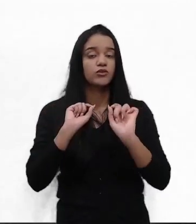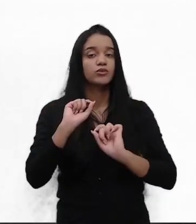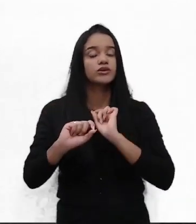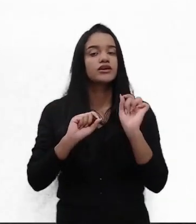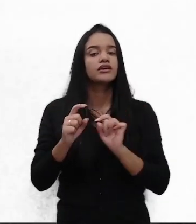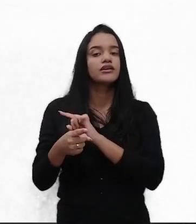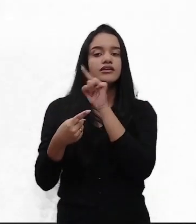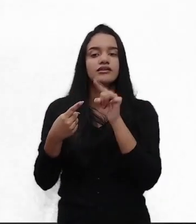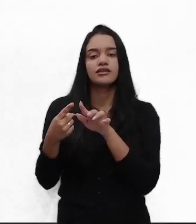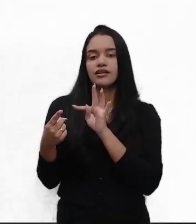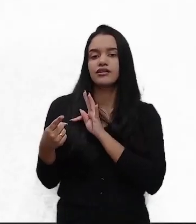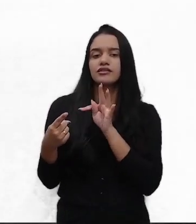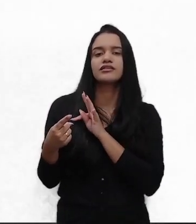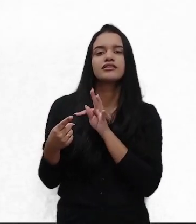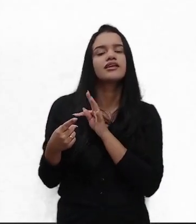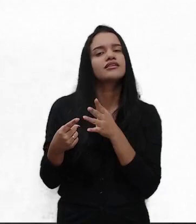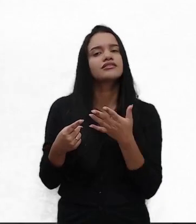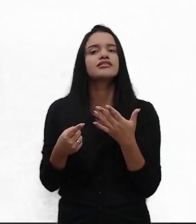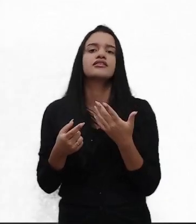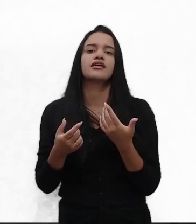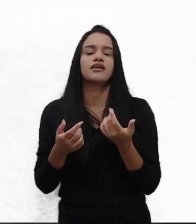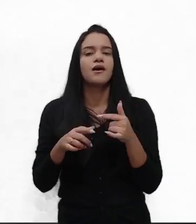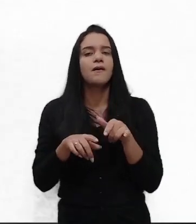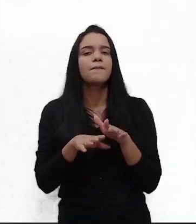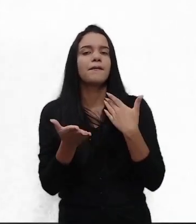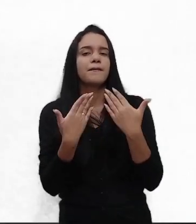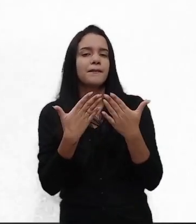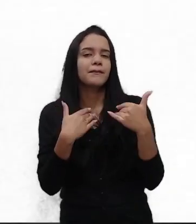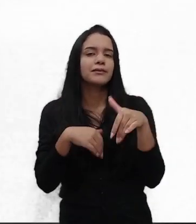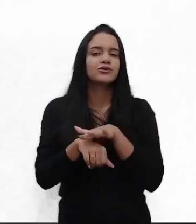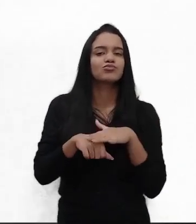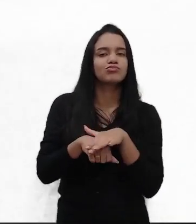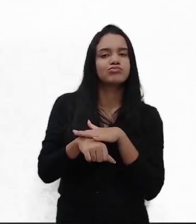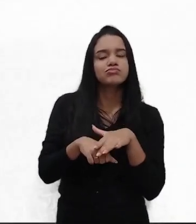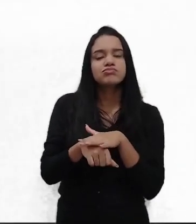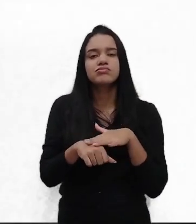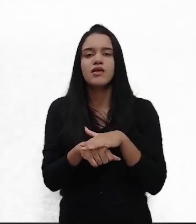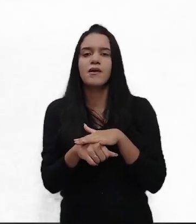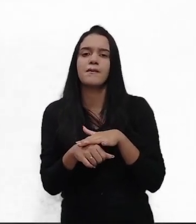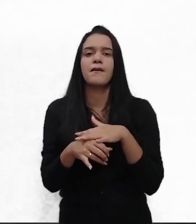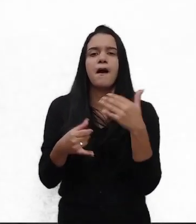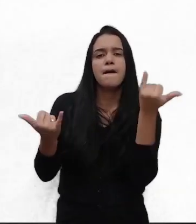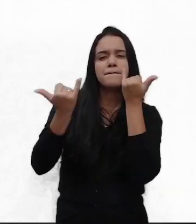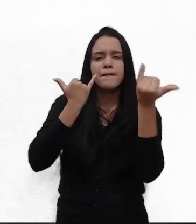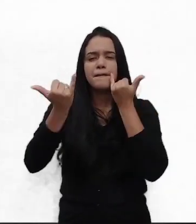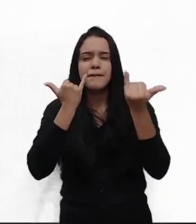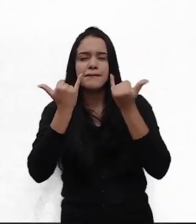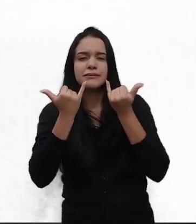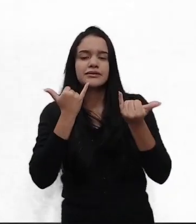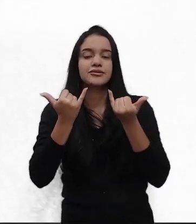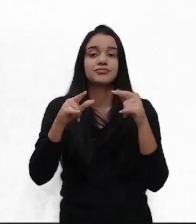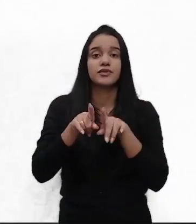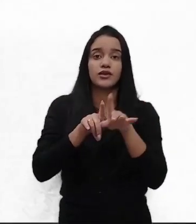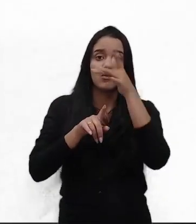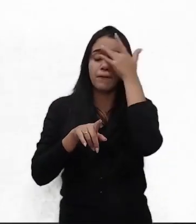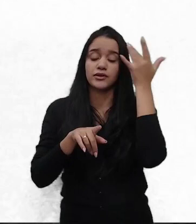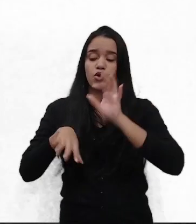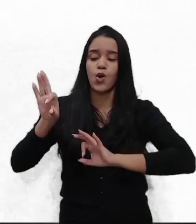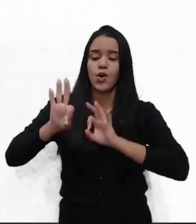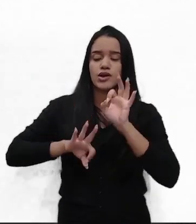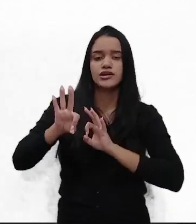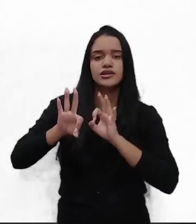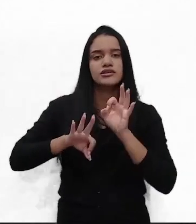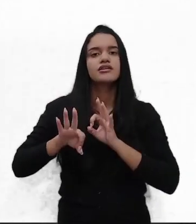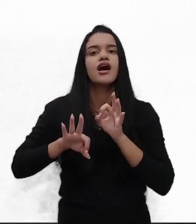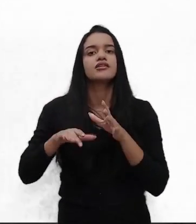Ser um bom interlocutor, saber ouvir, saber falar, captar informações, ser uma pessoa organizada, saber